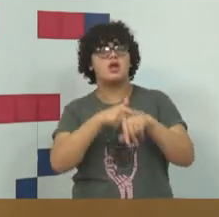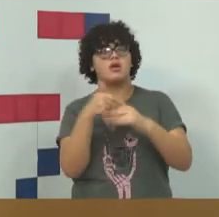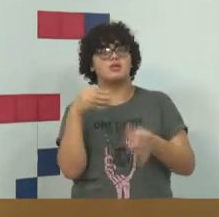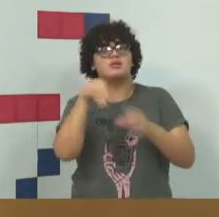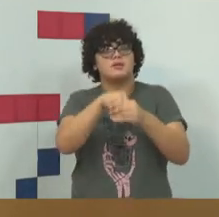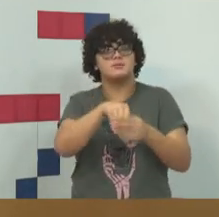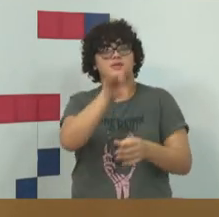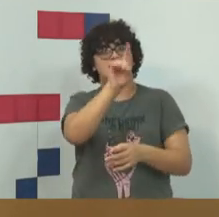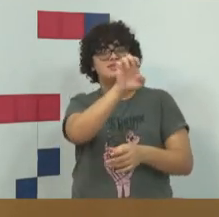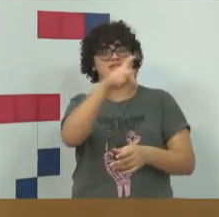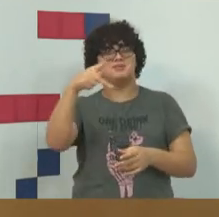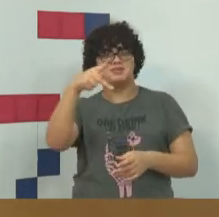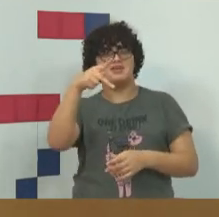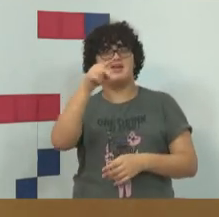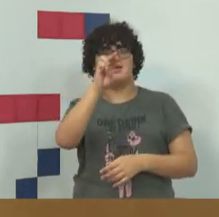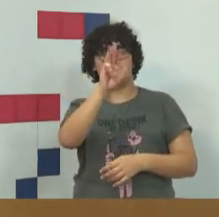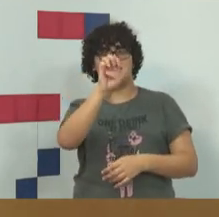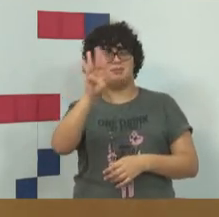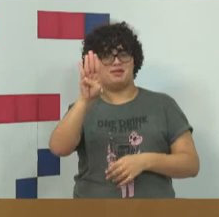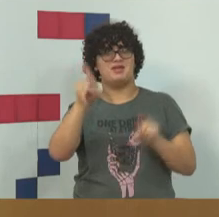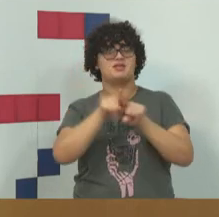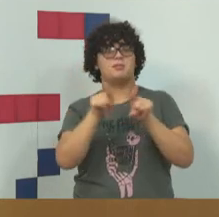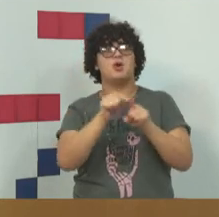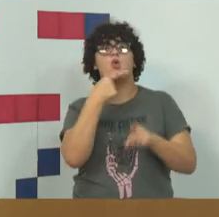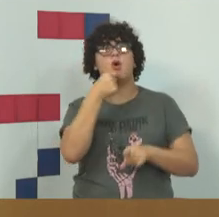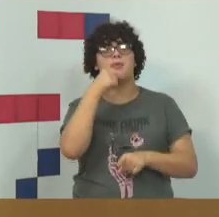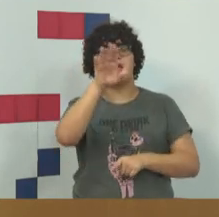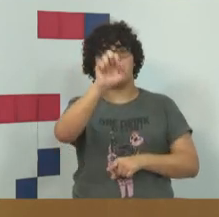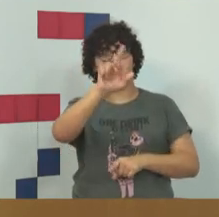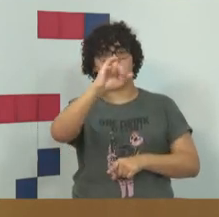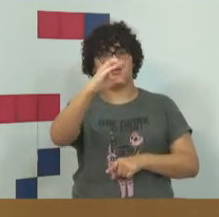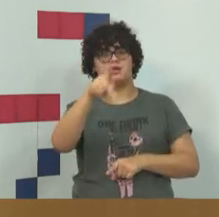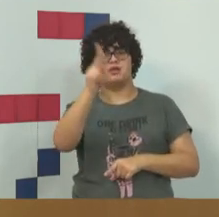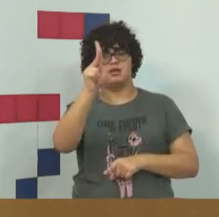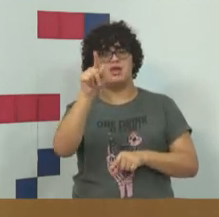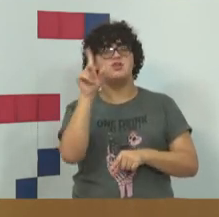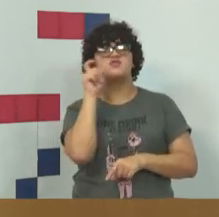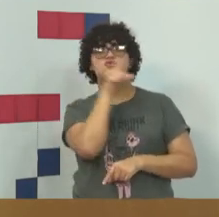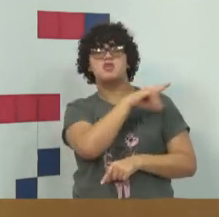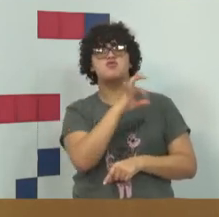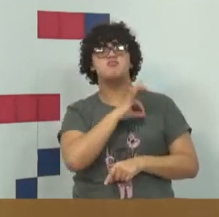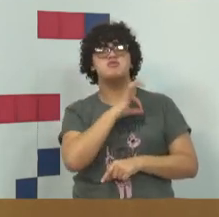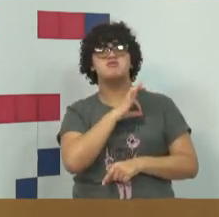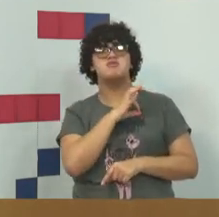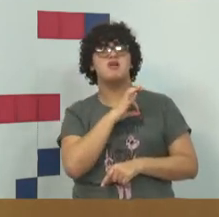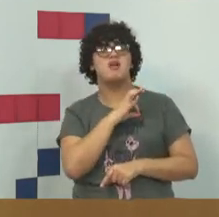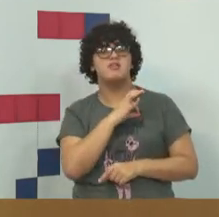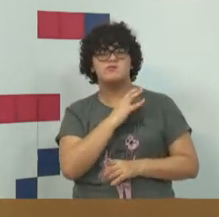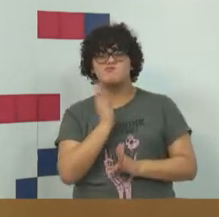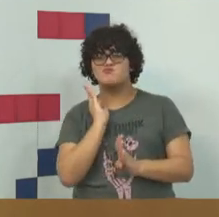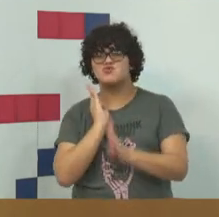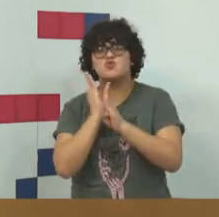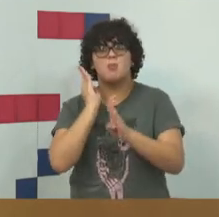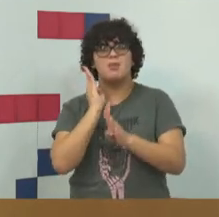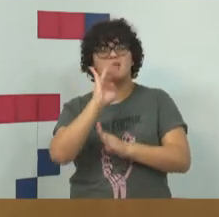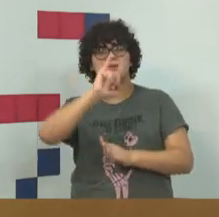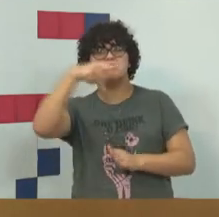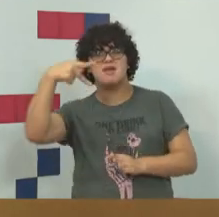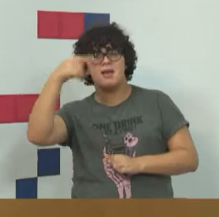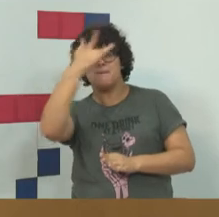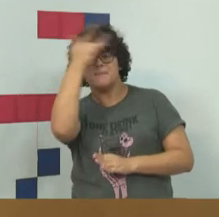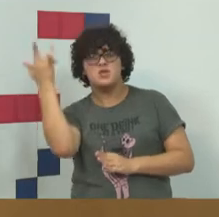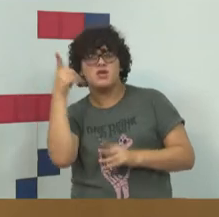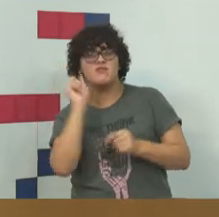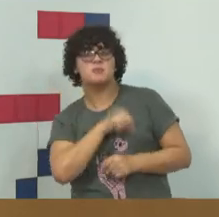Web. O Eric fala da dificuldade que a polícia tem de descobrir o IP de